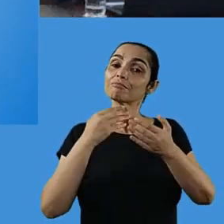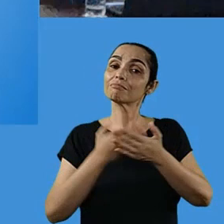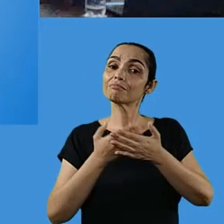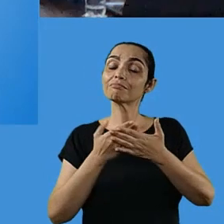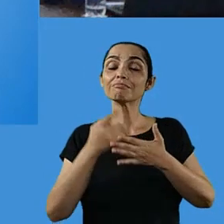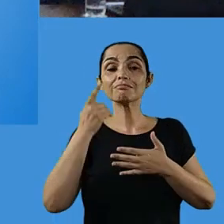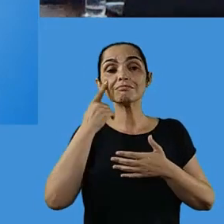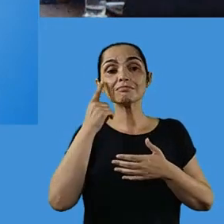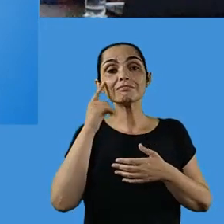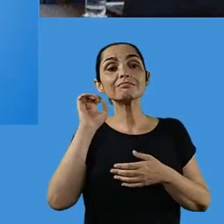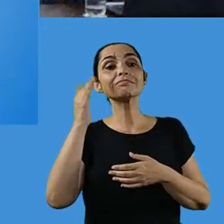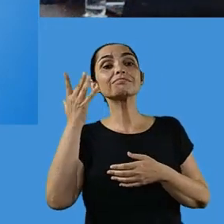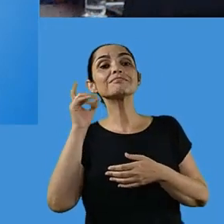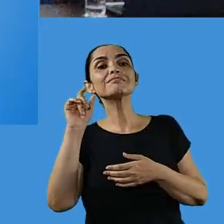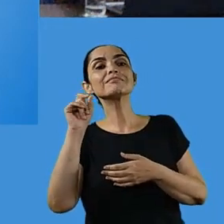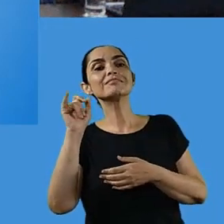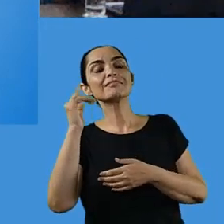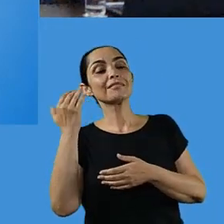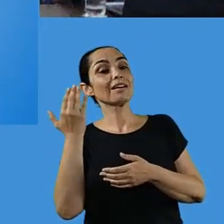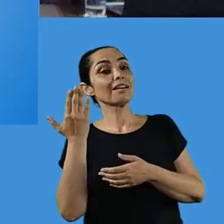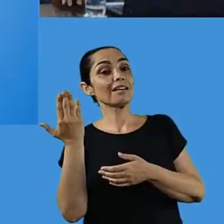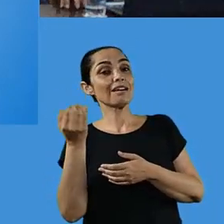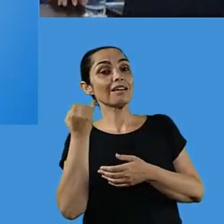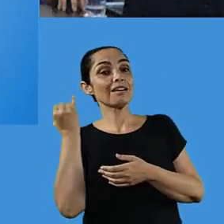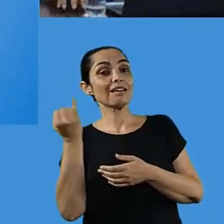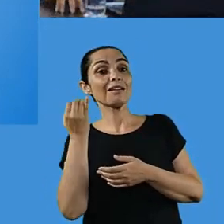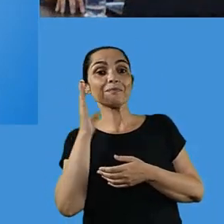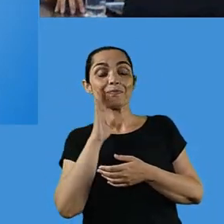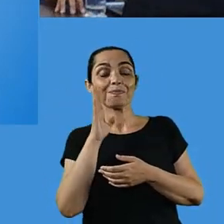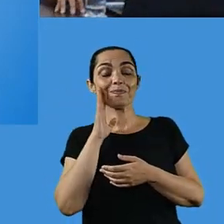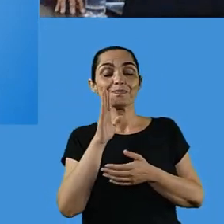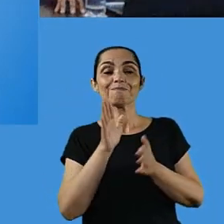Hoje eu vou voltar porque eu quero ver o que é que vai acontecer.